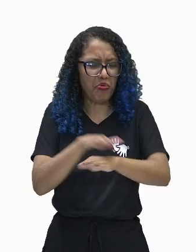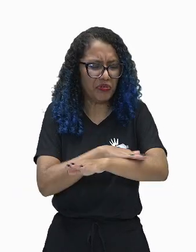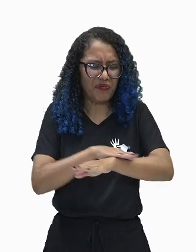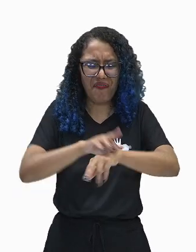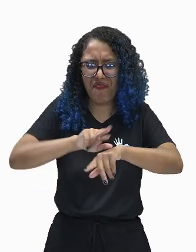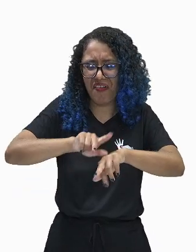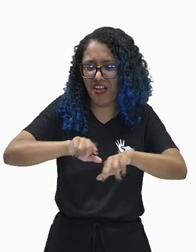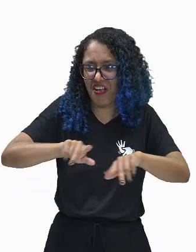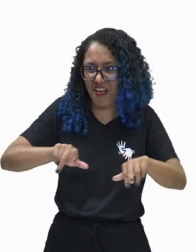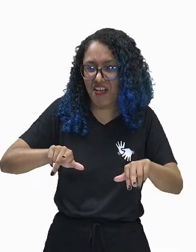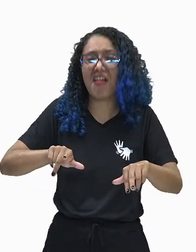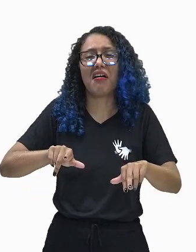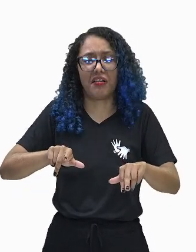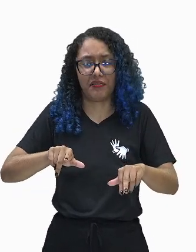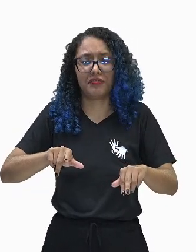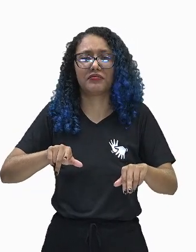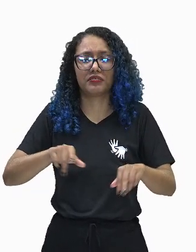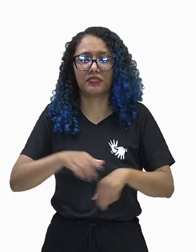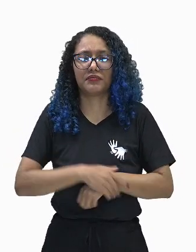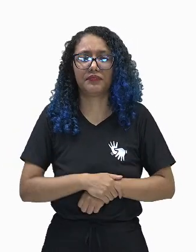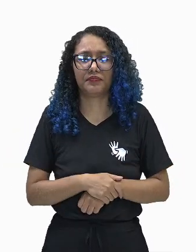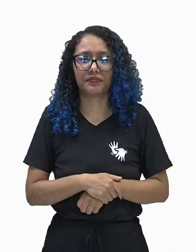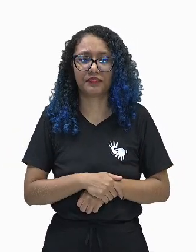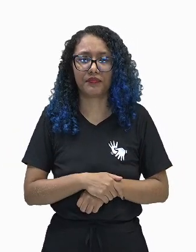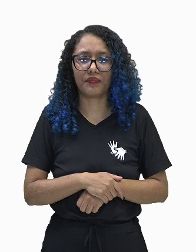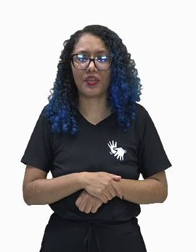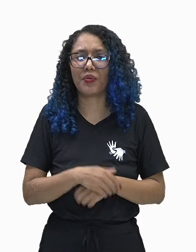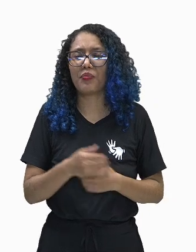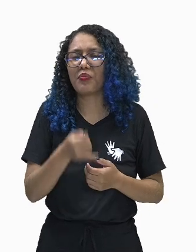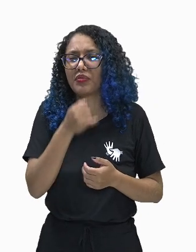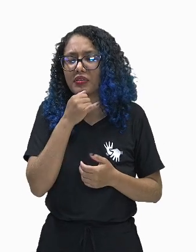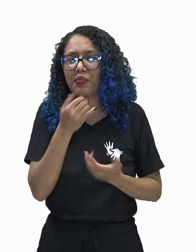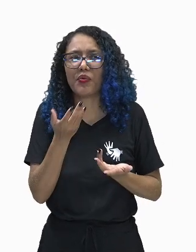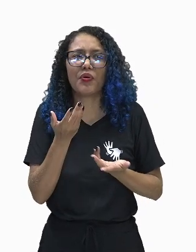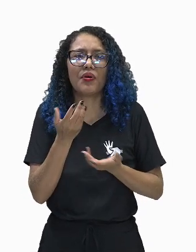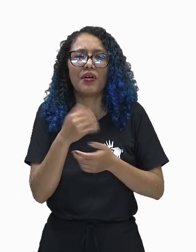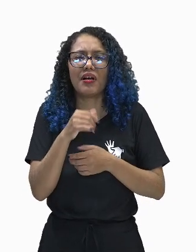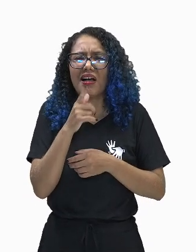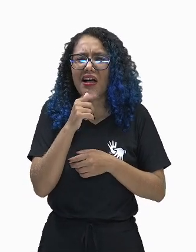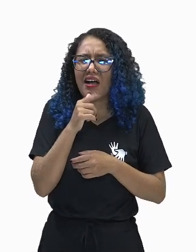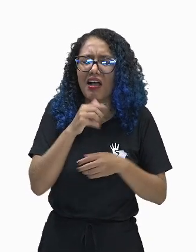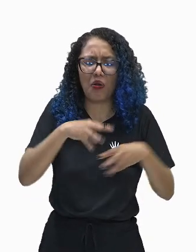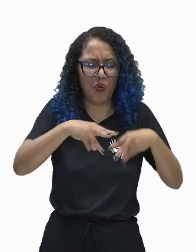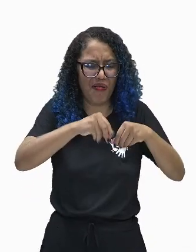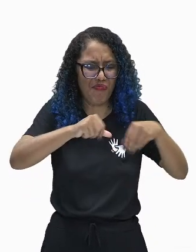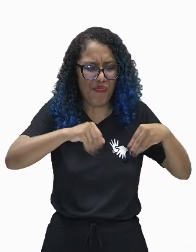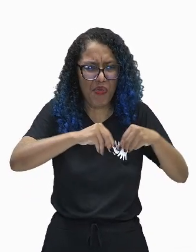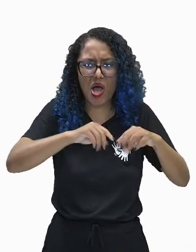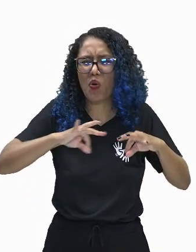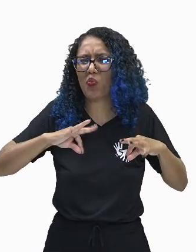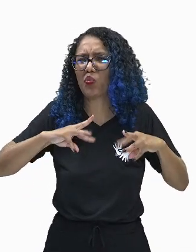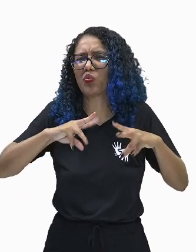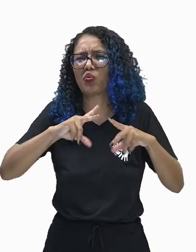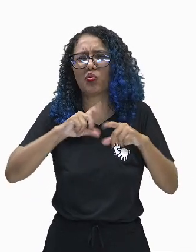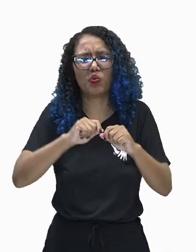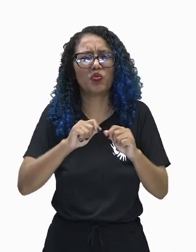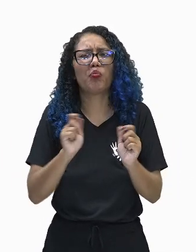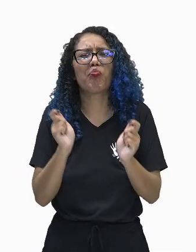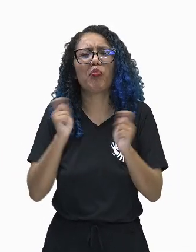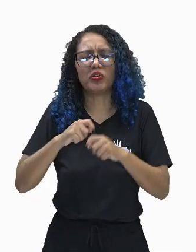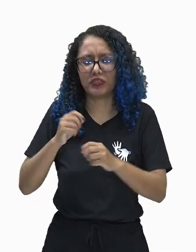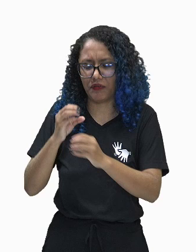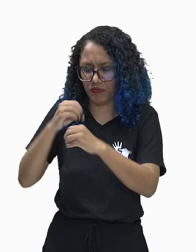incipientes, água, amostras, barro, tudo que eles podiam observar para